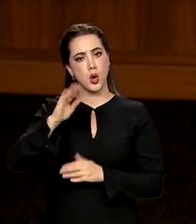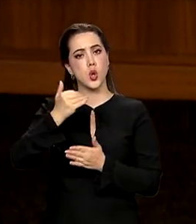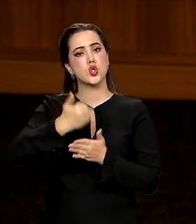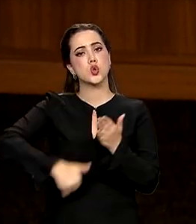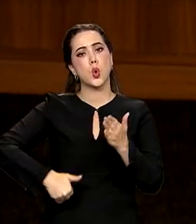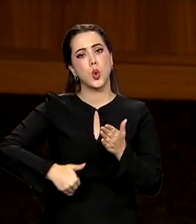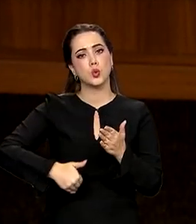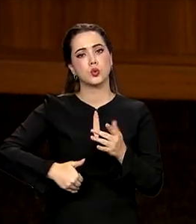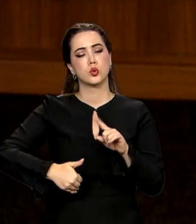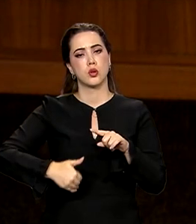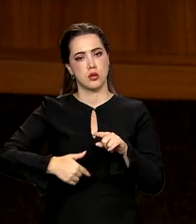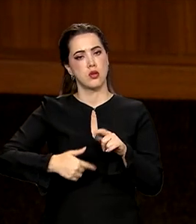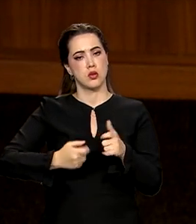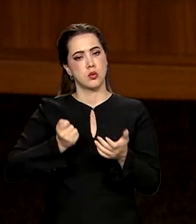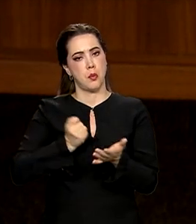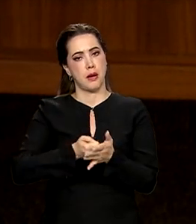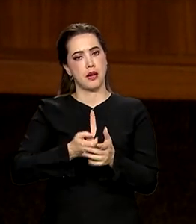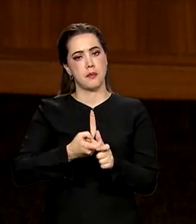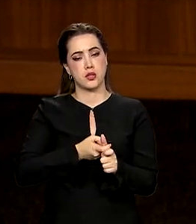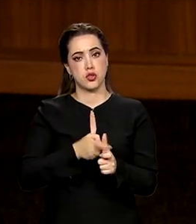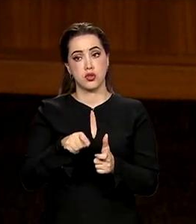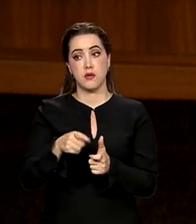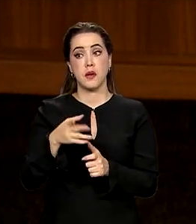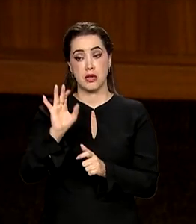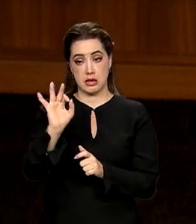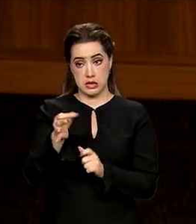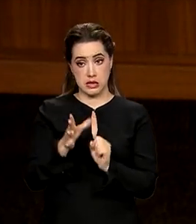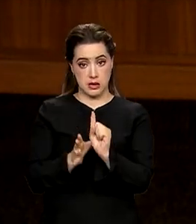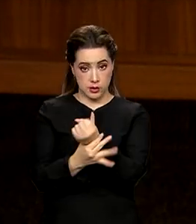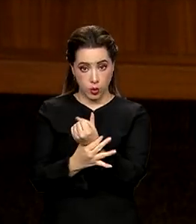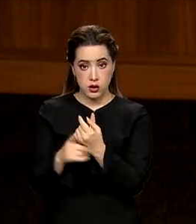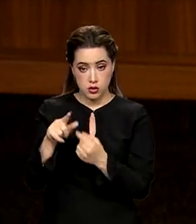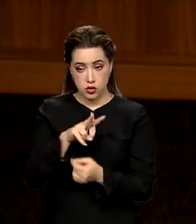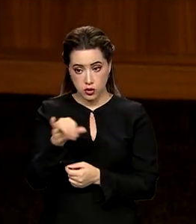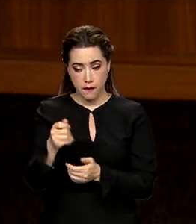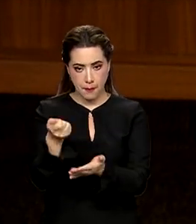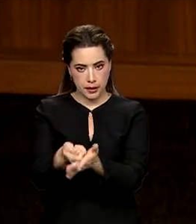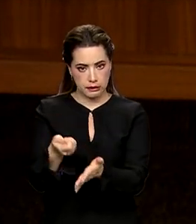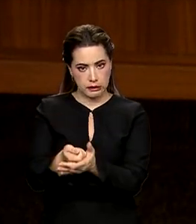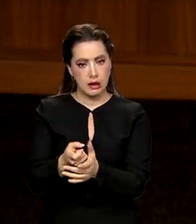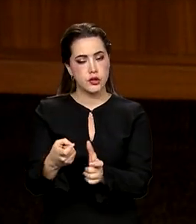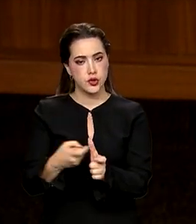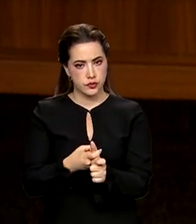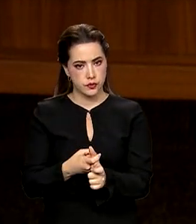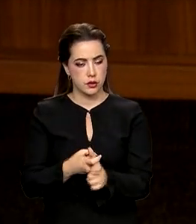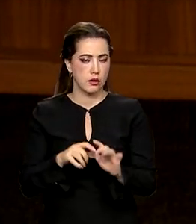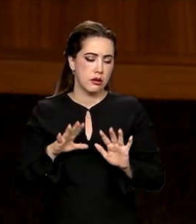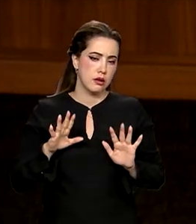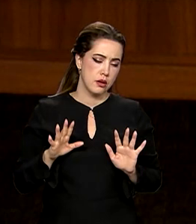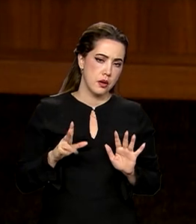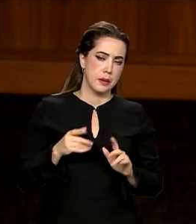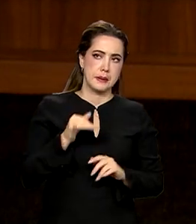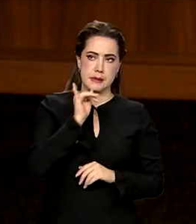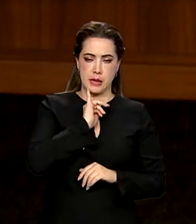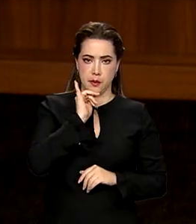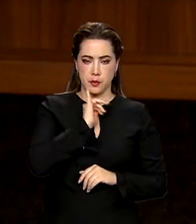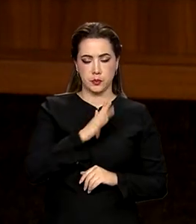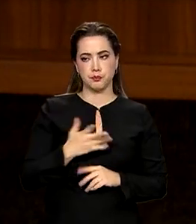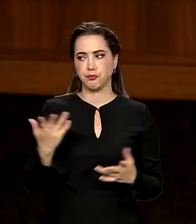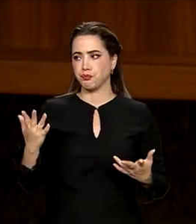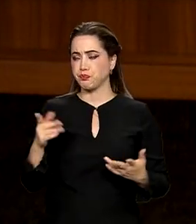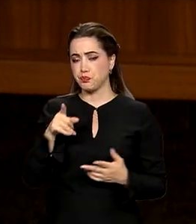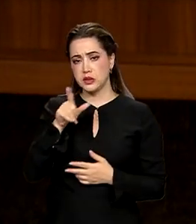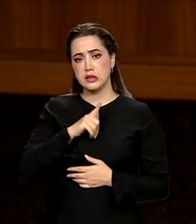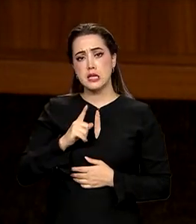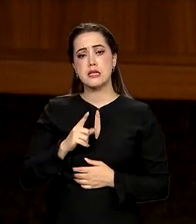ter a sua dívida garantida pelo Tesouro Nacional. Ou seja, vamos supor que você tem uma